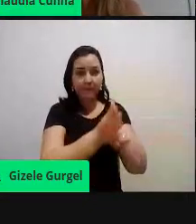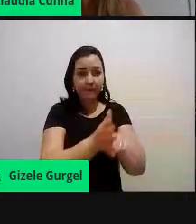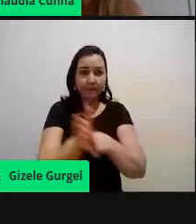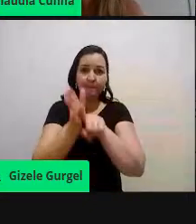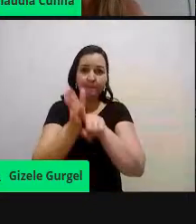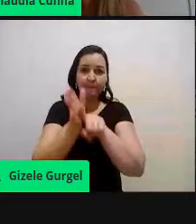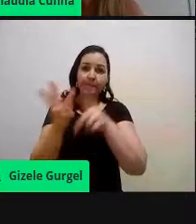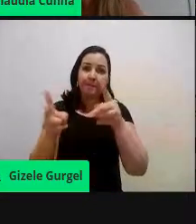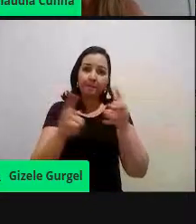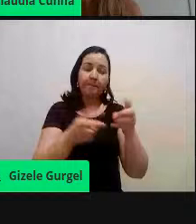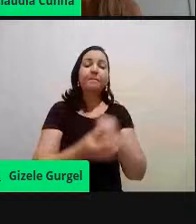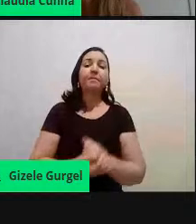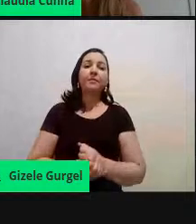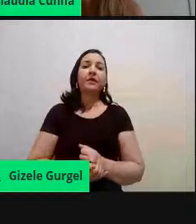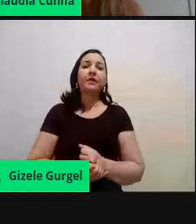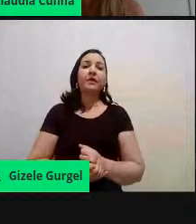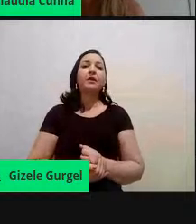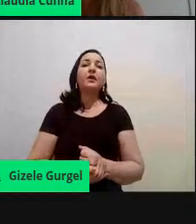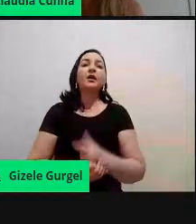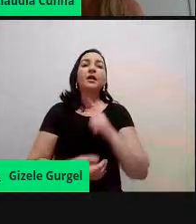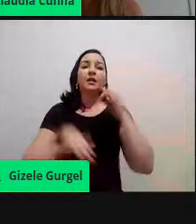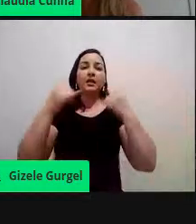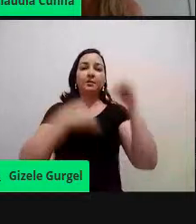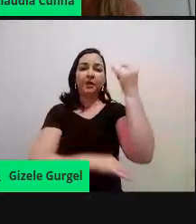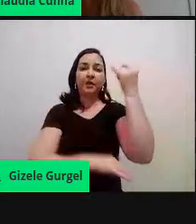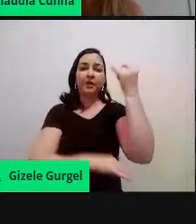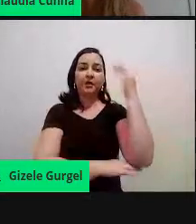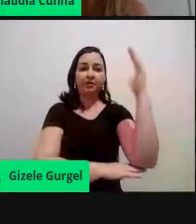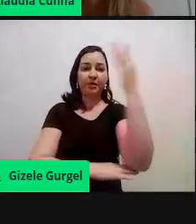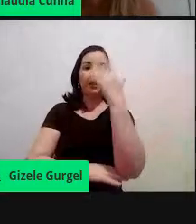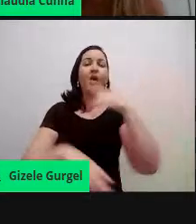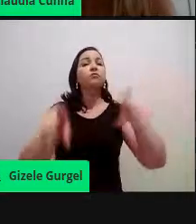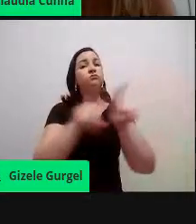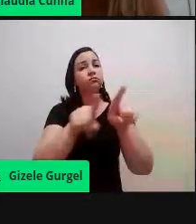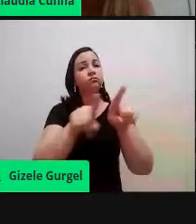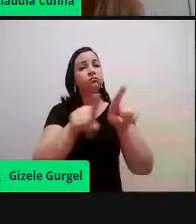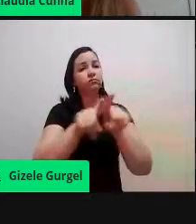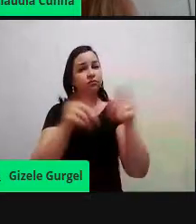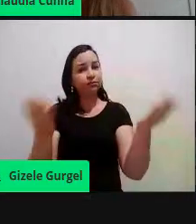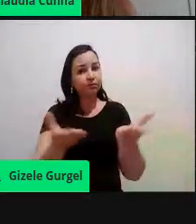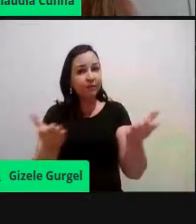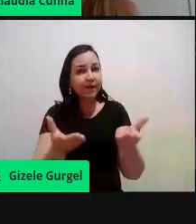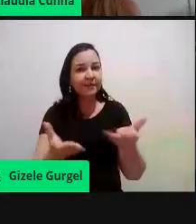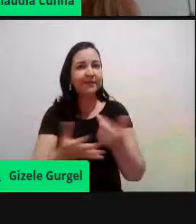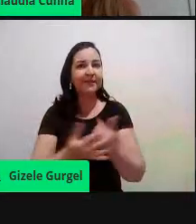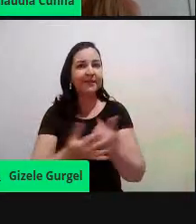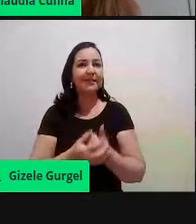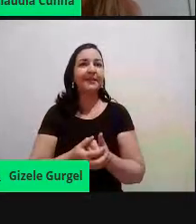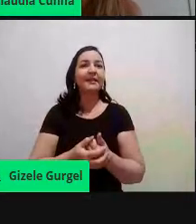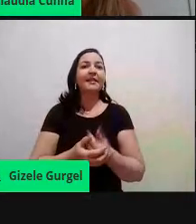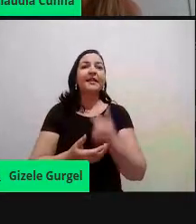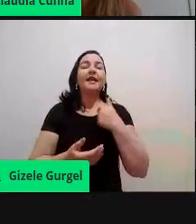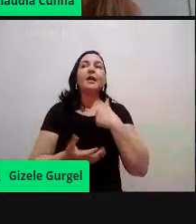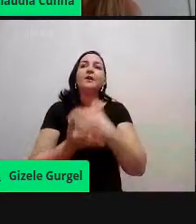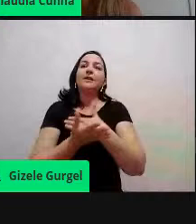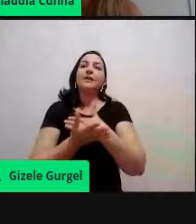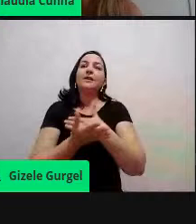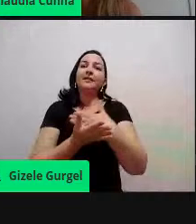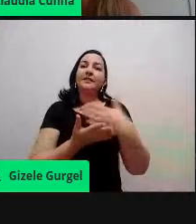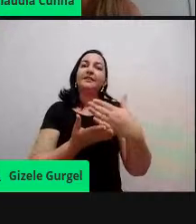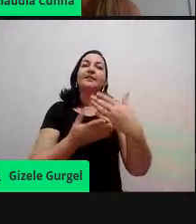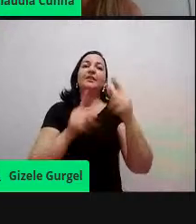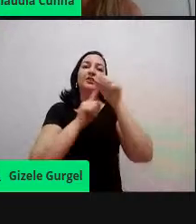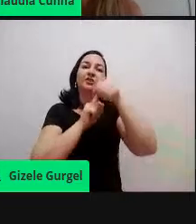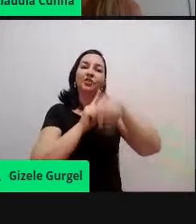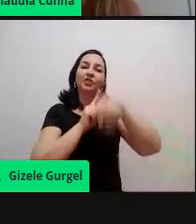linha de pesquisa é essa de química ambiental. E também, agora, eu estou, entrei nessa nova área de extensão,